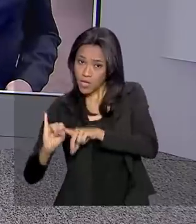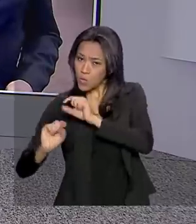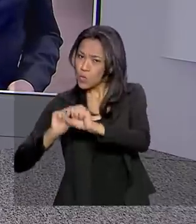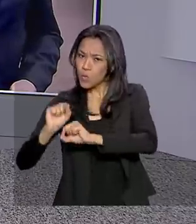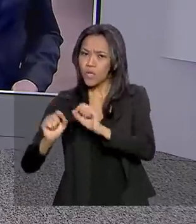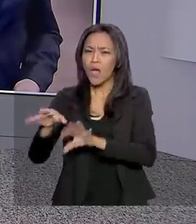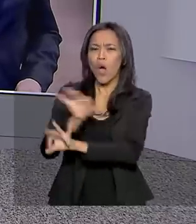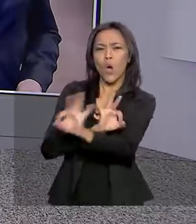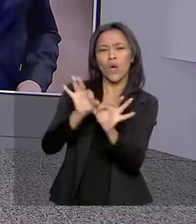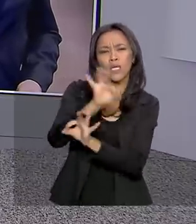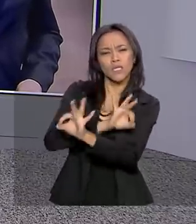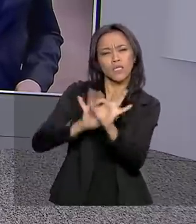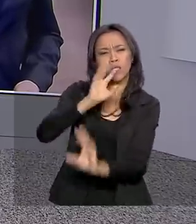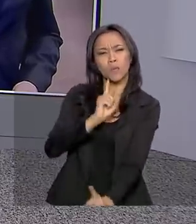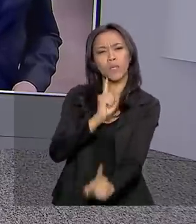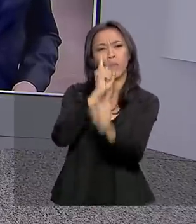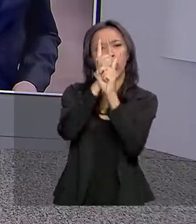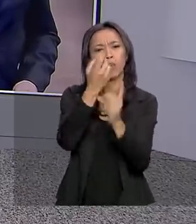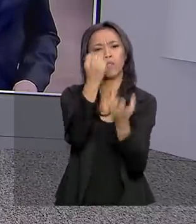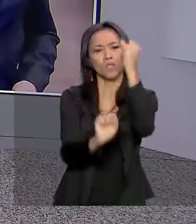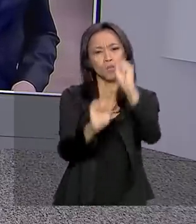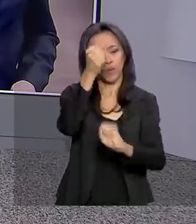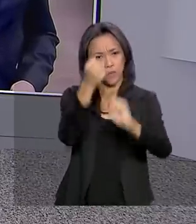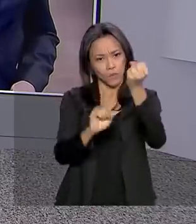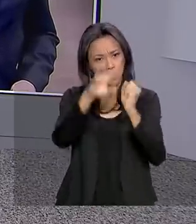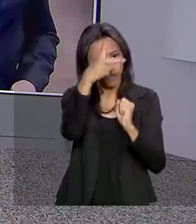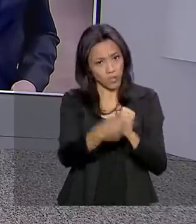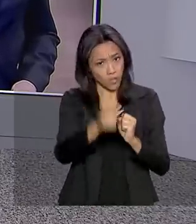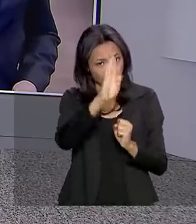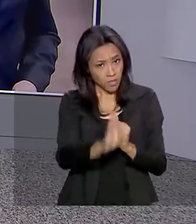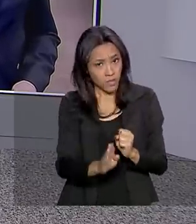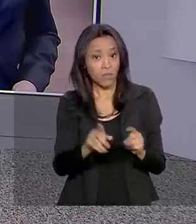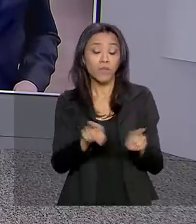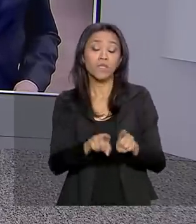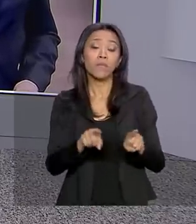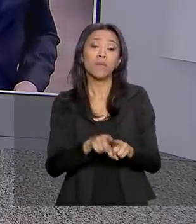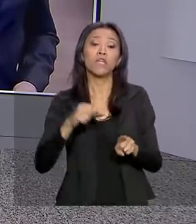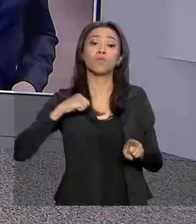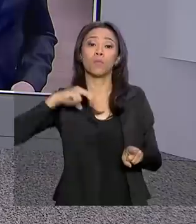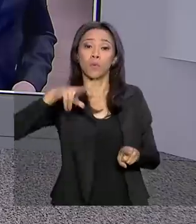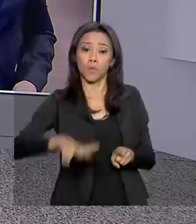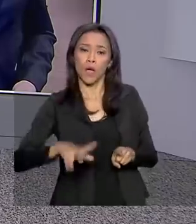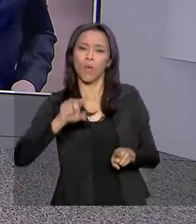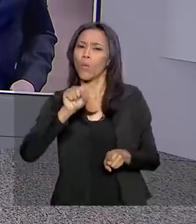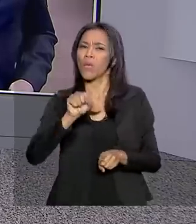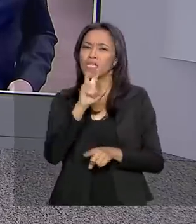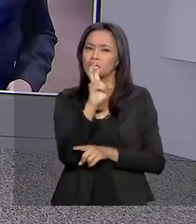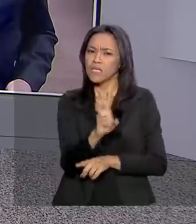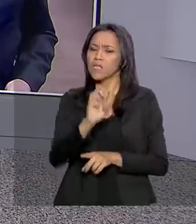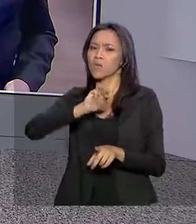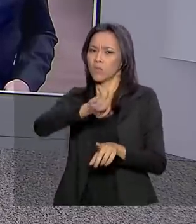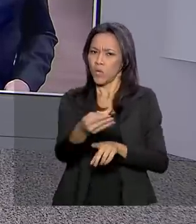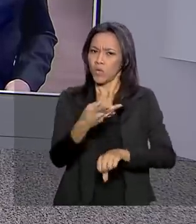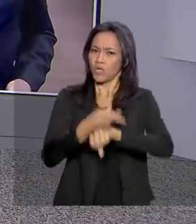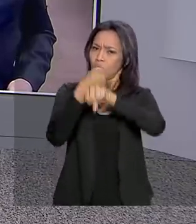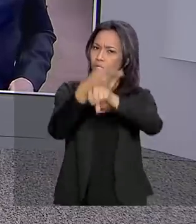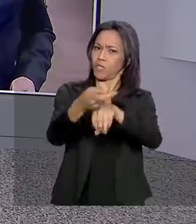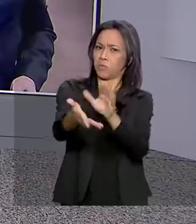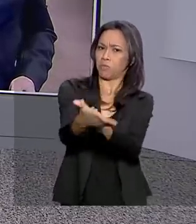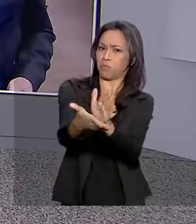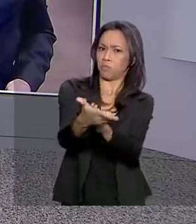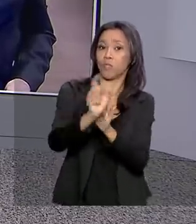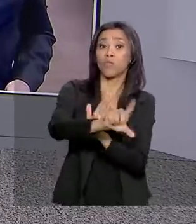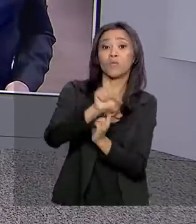encontro entre indústrias e startups do Brasil e de Portugal. A iniciativa prevê quase 5 milhões em premiações para os que os